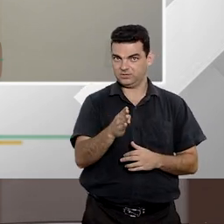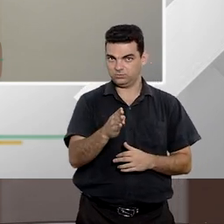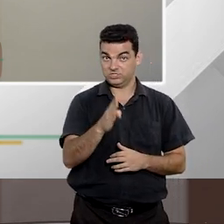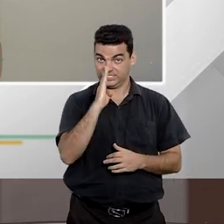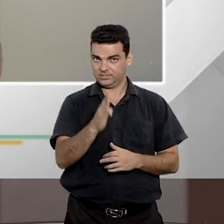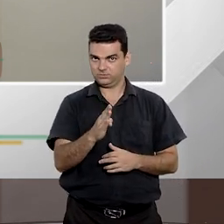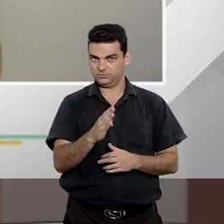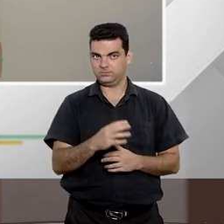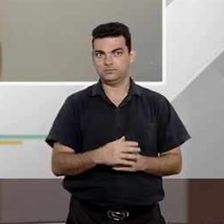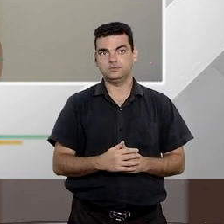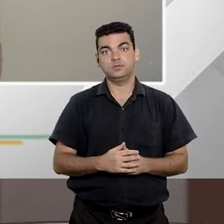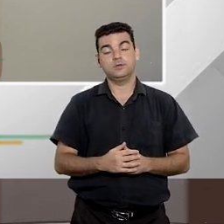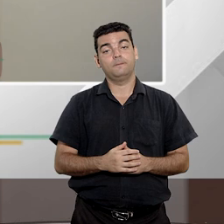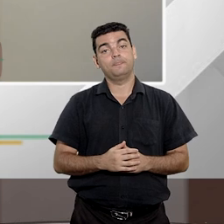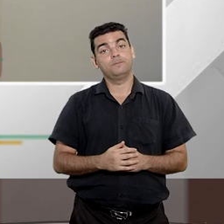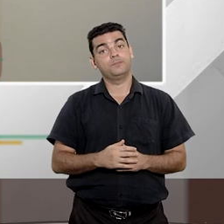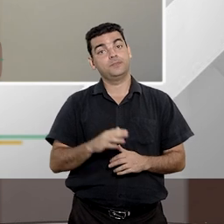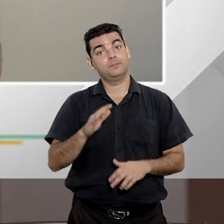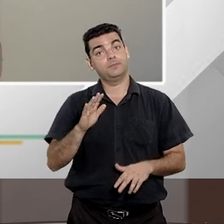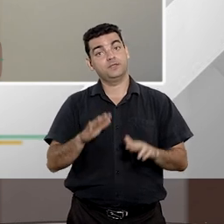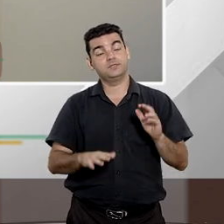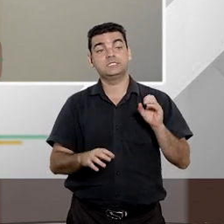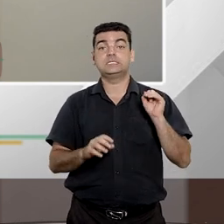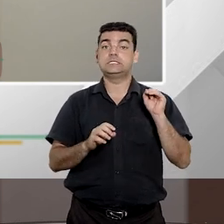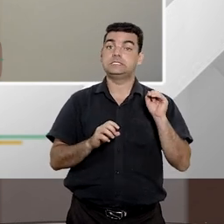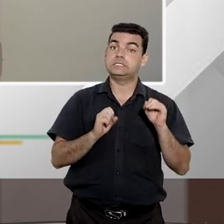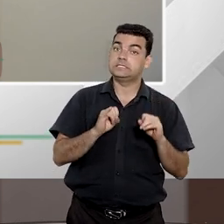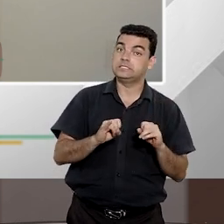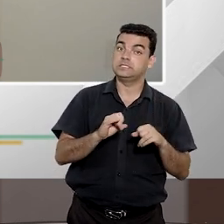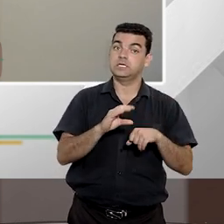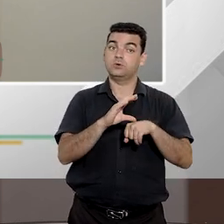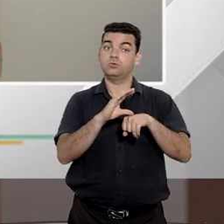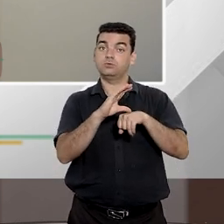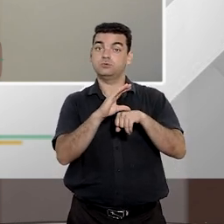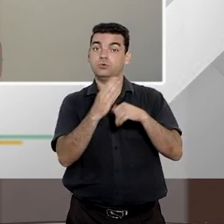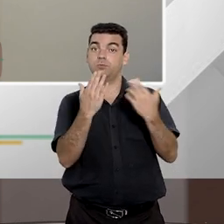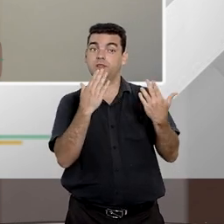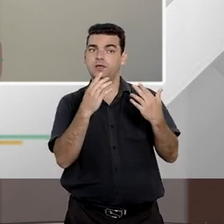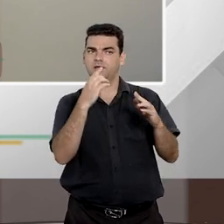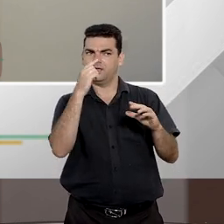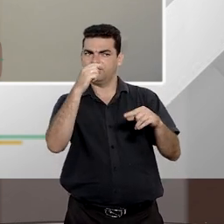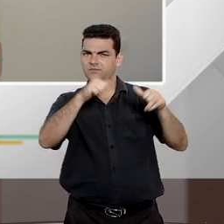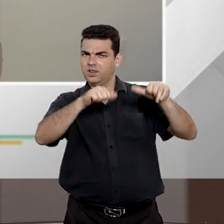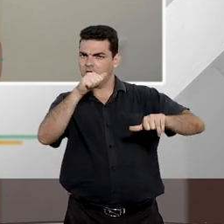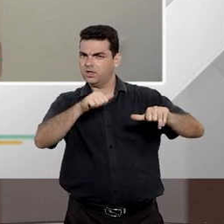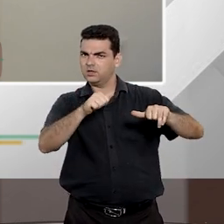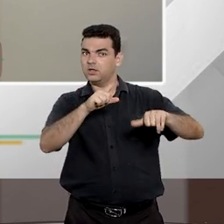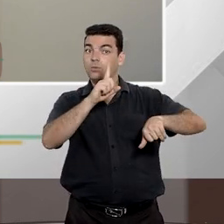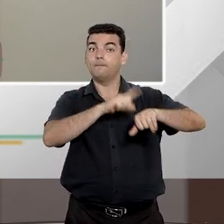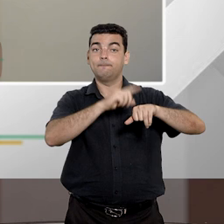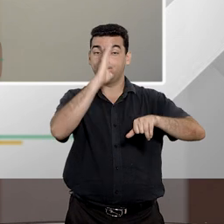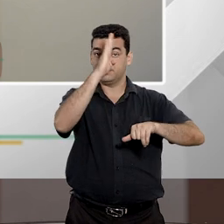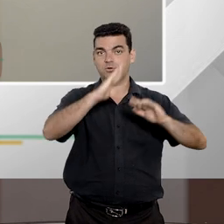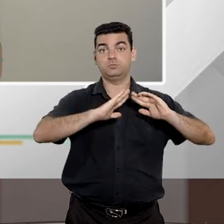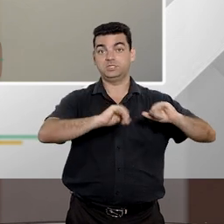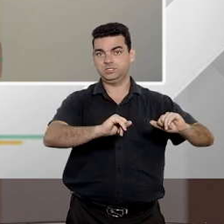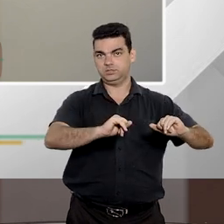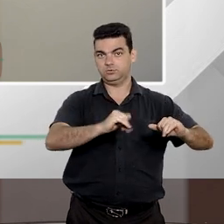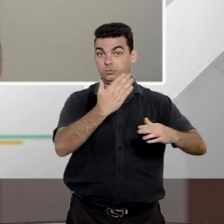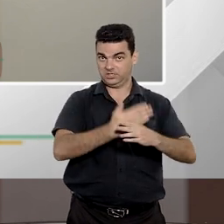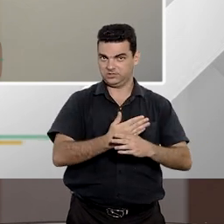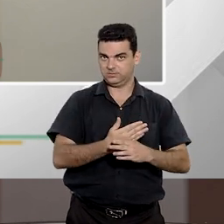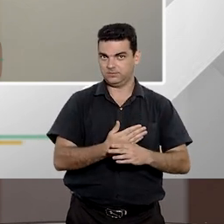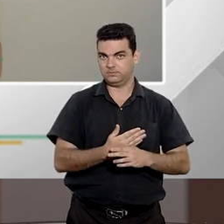sua pergunta caso a constitucionalidade venha como causa de pedir como fundamento